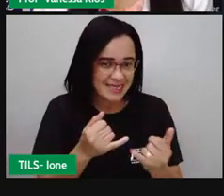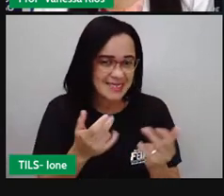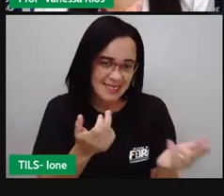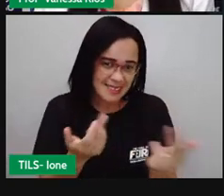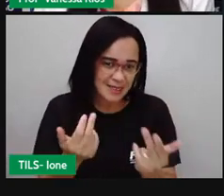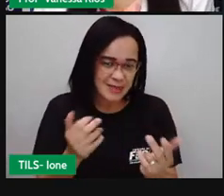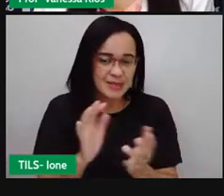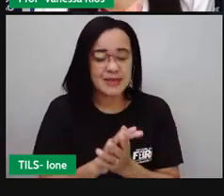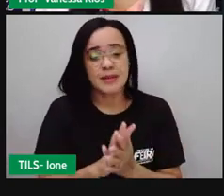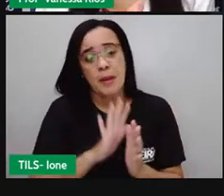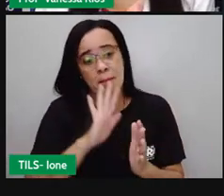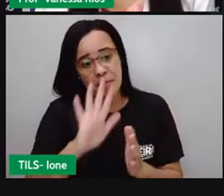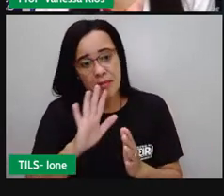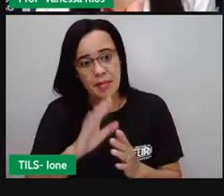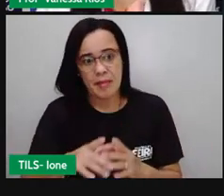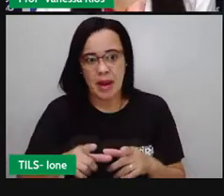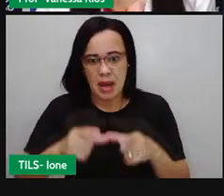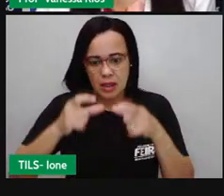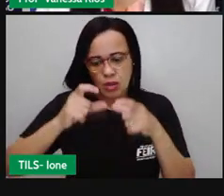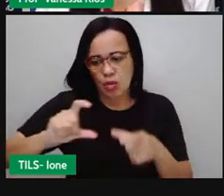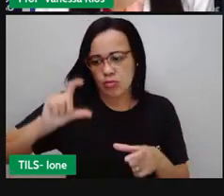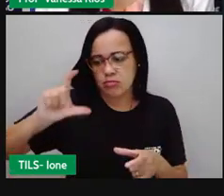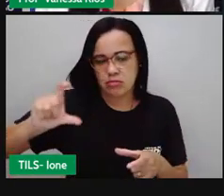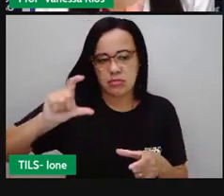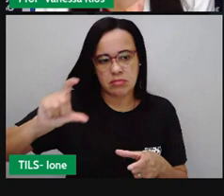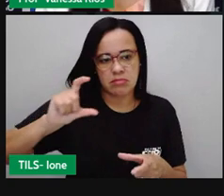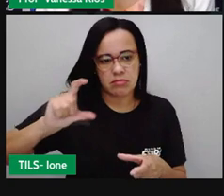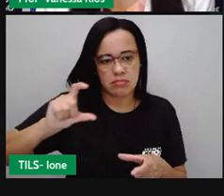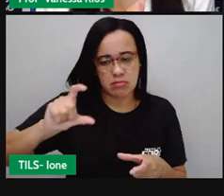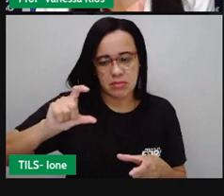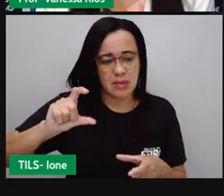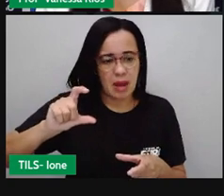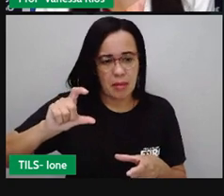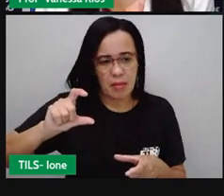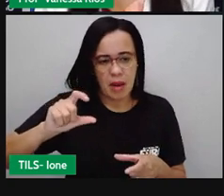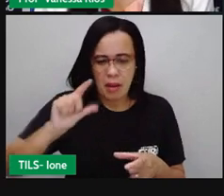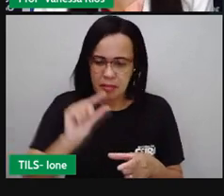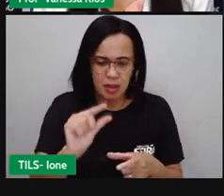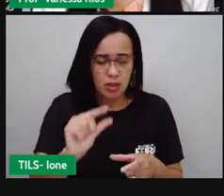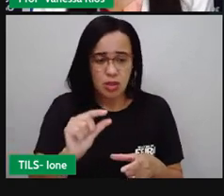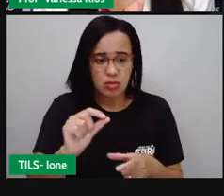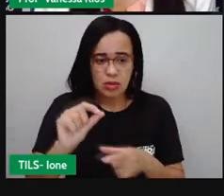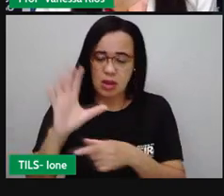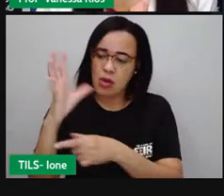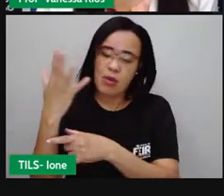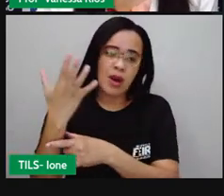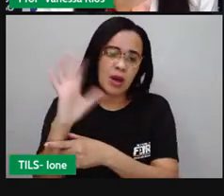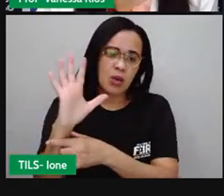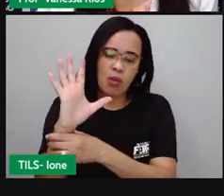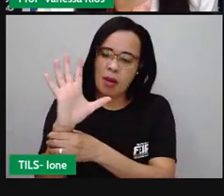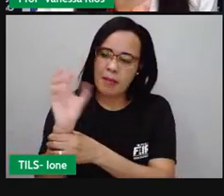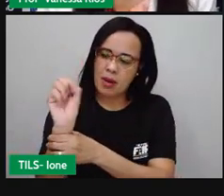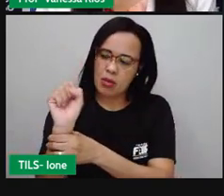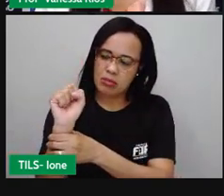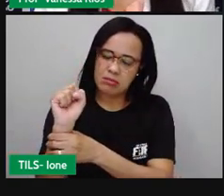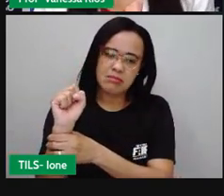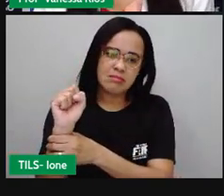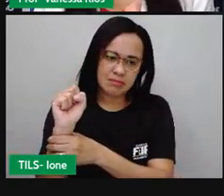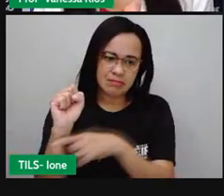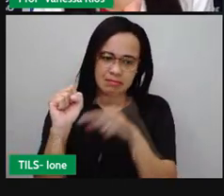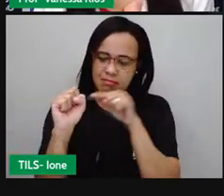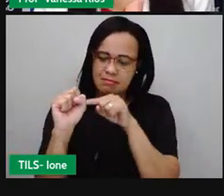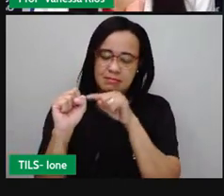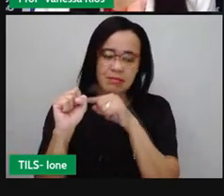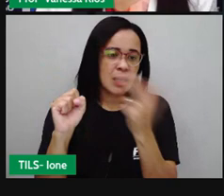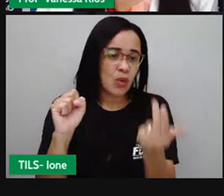dos rins aí equivalem a mais ou menos sua mão fechada, né? Ou uma mão fechada. E nós temos dois rins. O